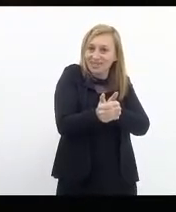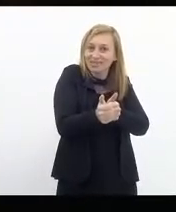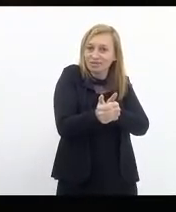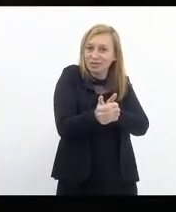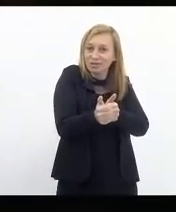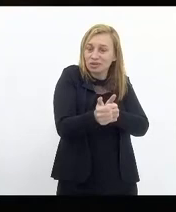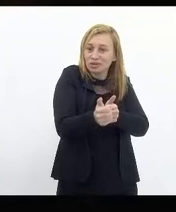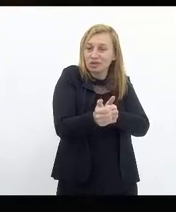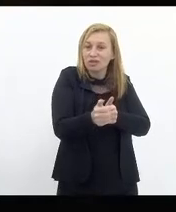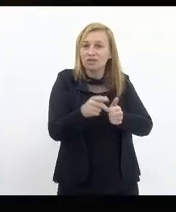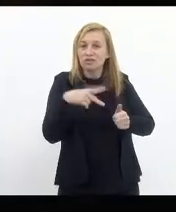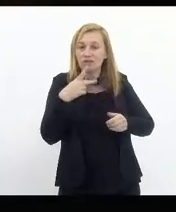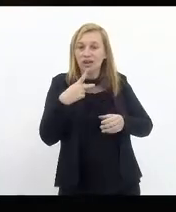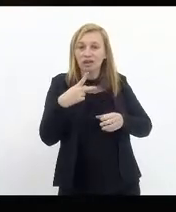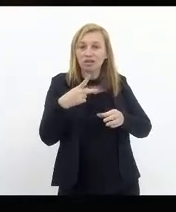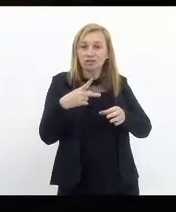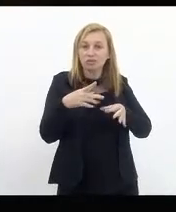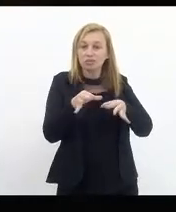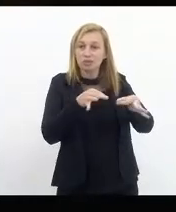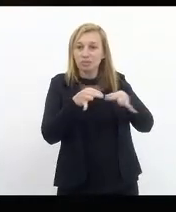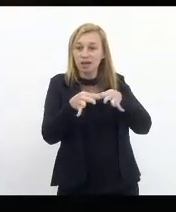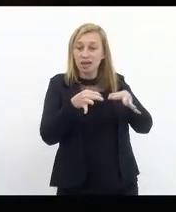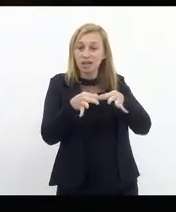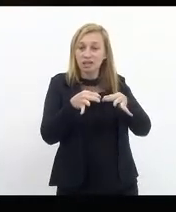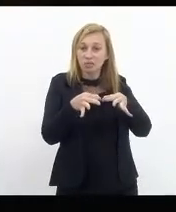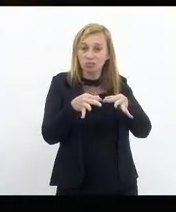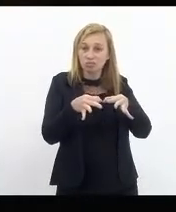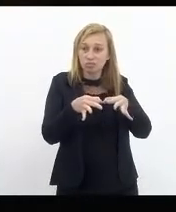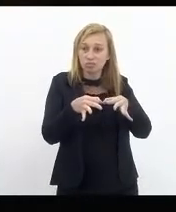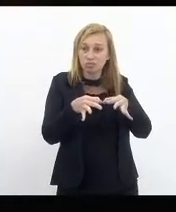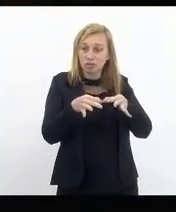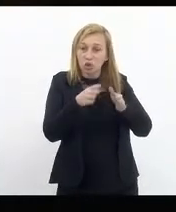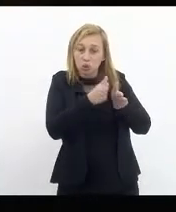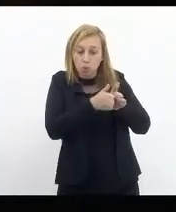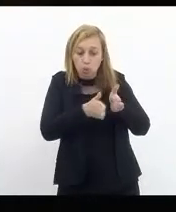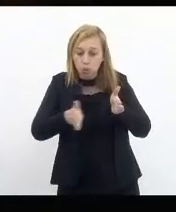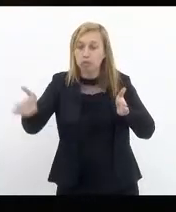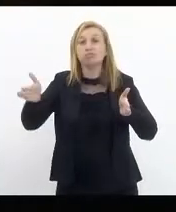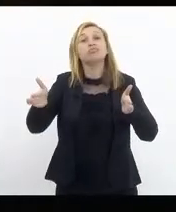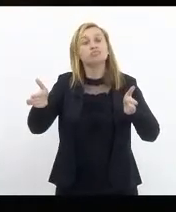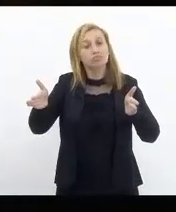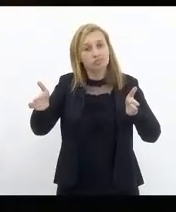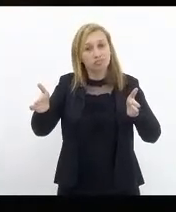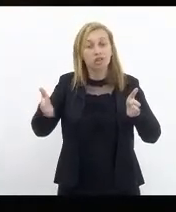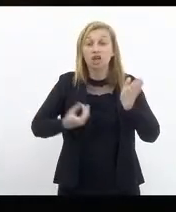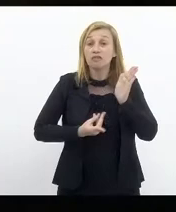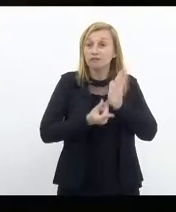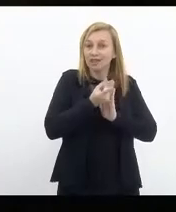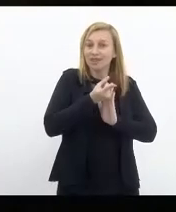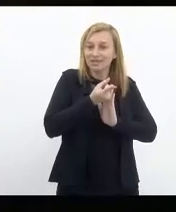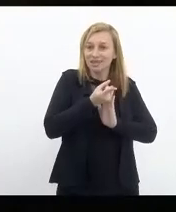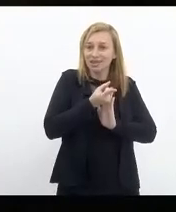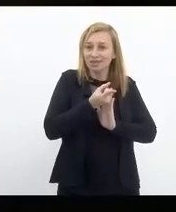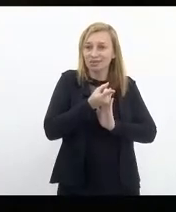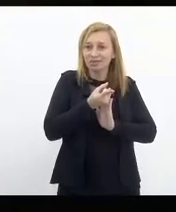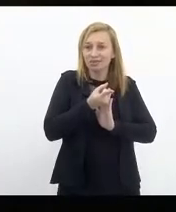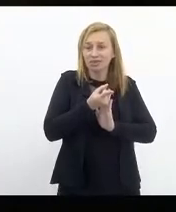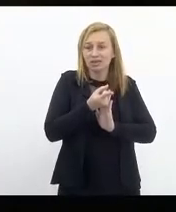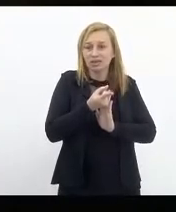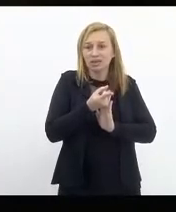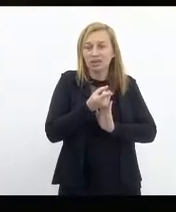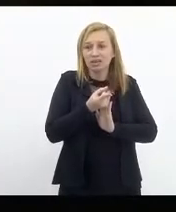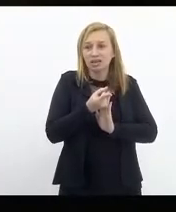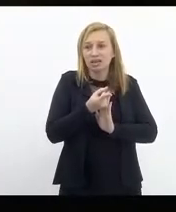chamamos cronograma físico-financeiro. Quer dizer, o andar da carruagem ao longo do tempo.